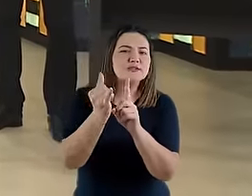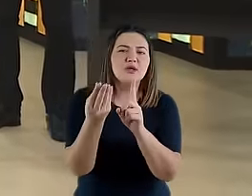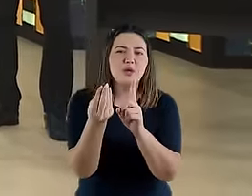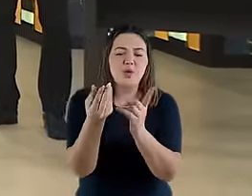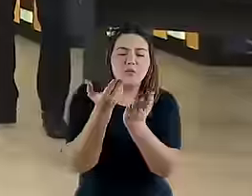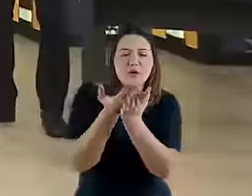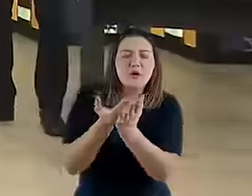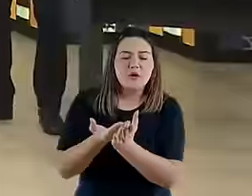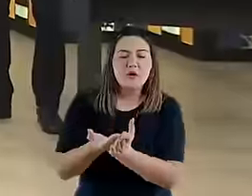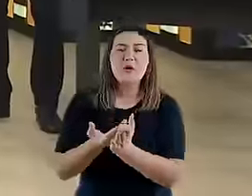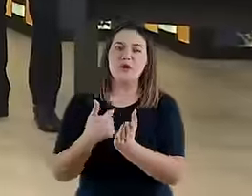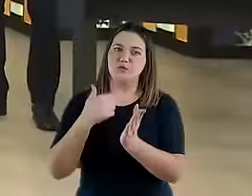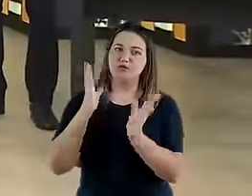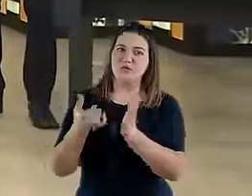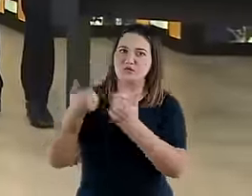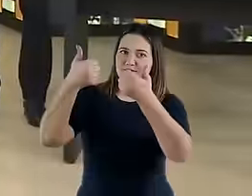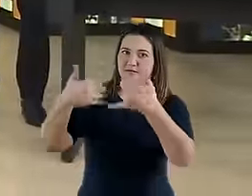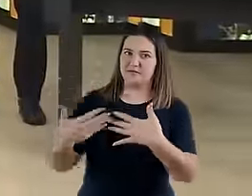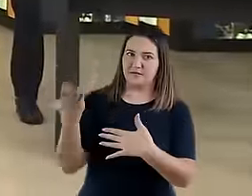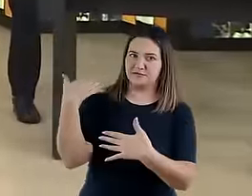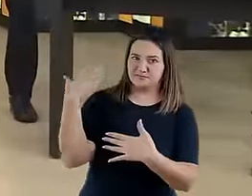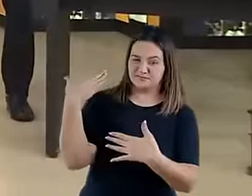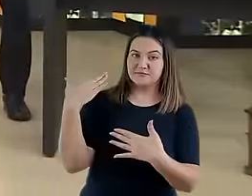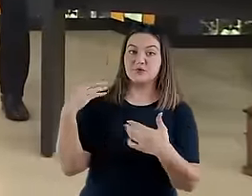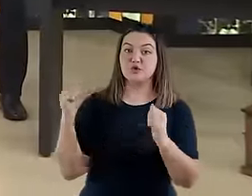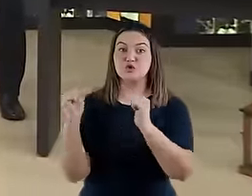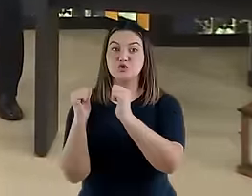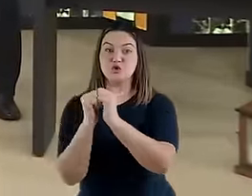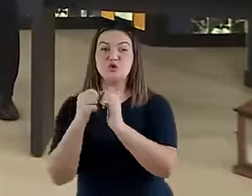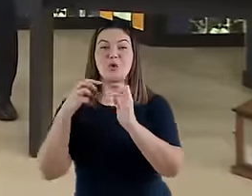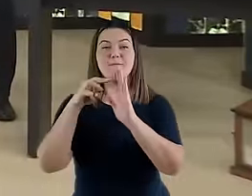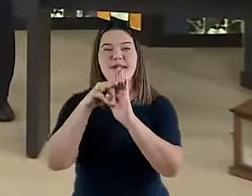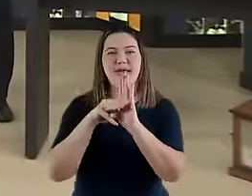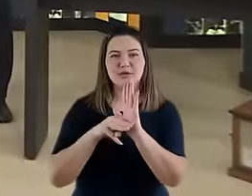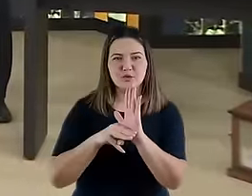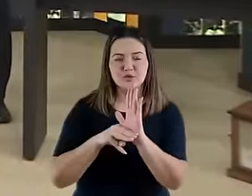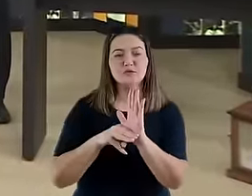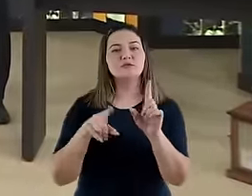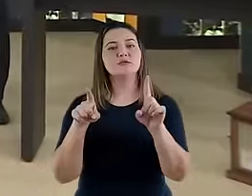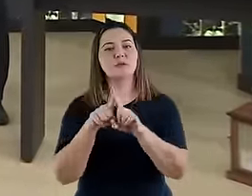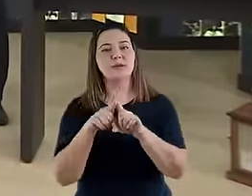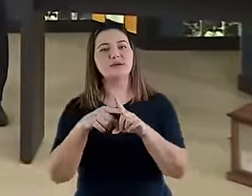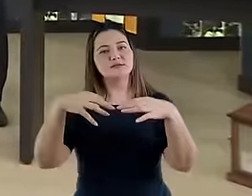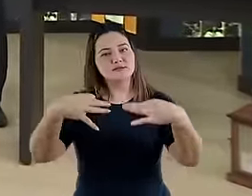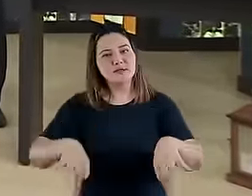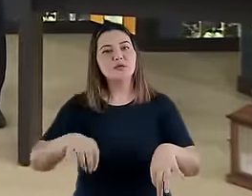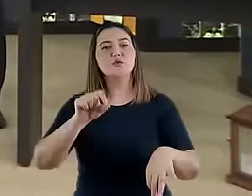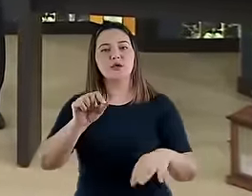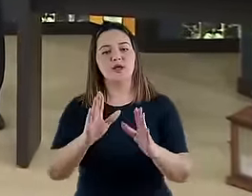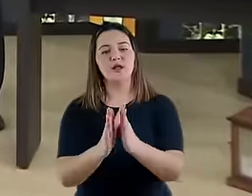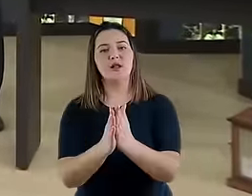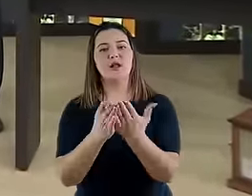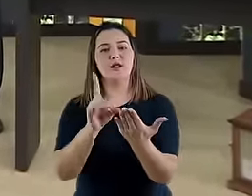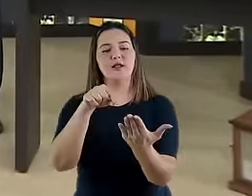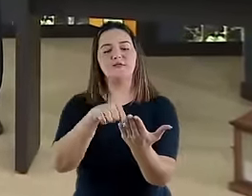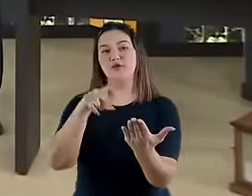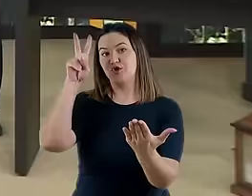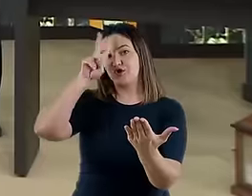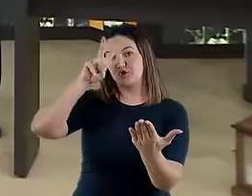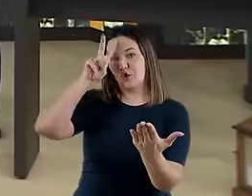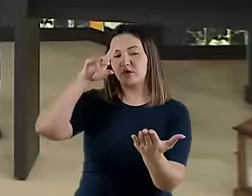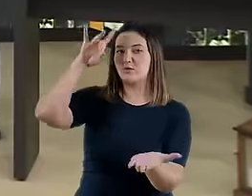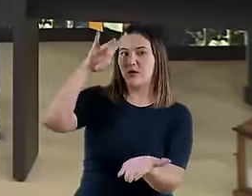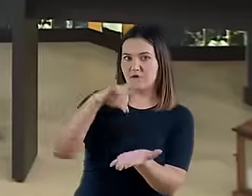expliquei em programas anteriores e, junto a esse método, aplicarmos a convicção de que estamos diante de um livro